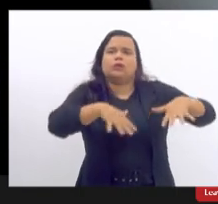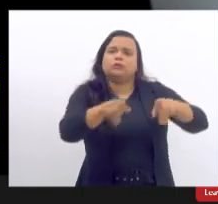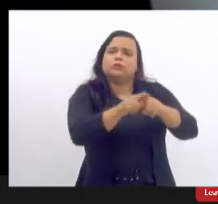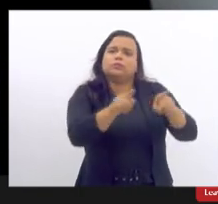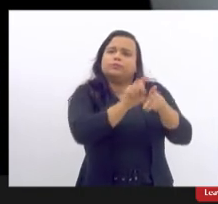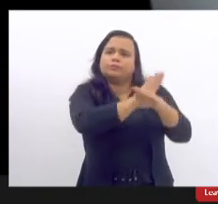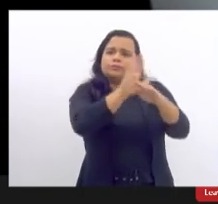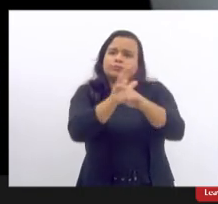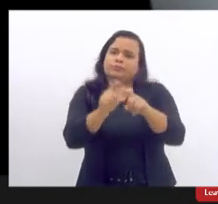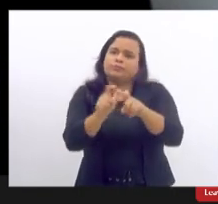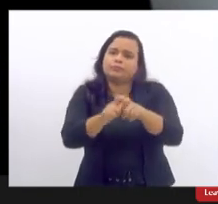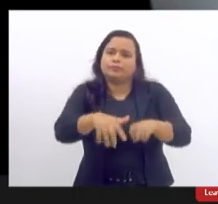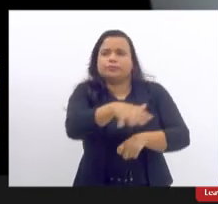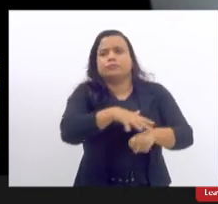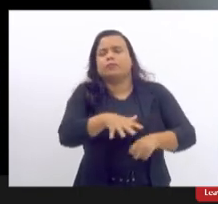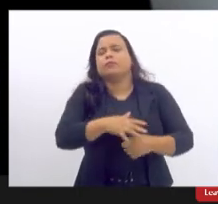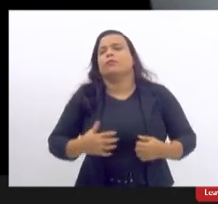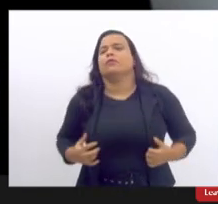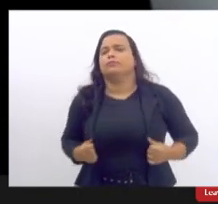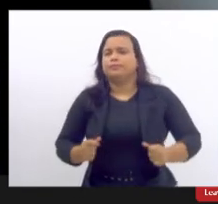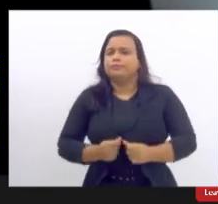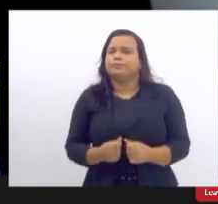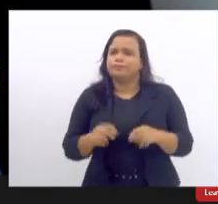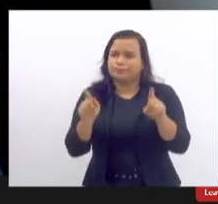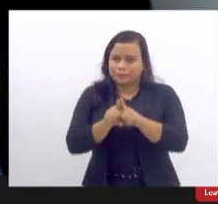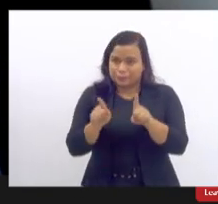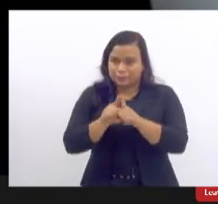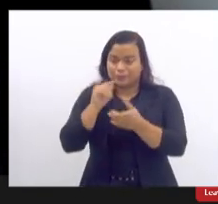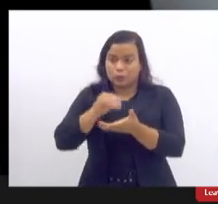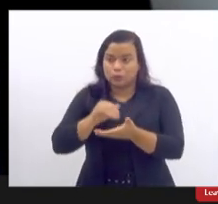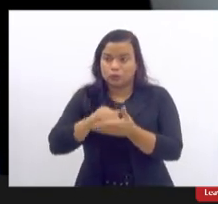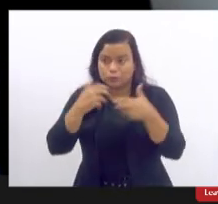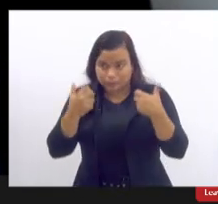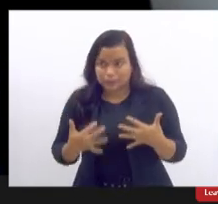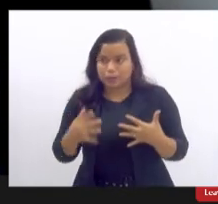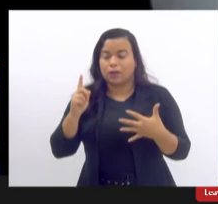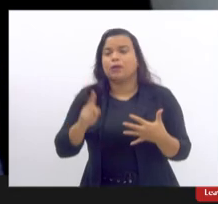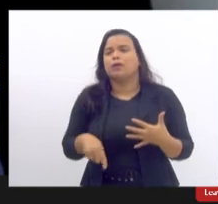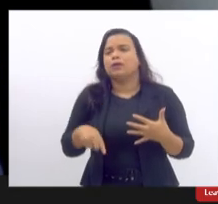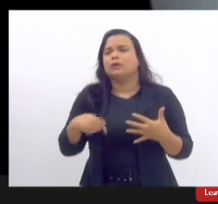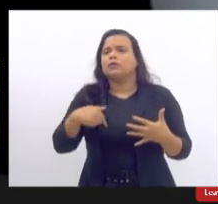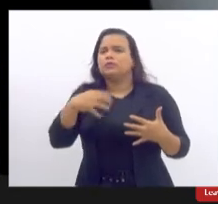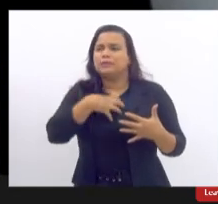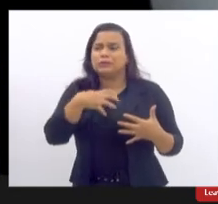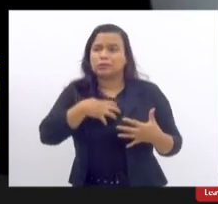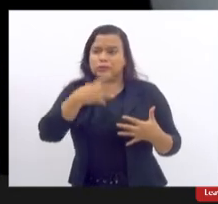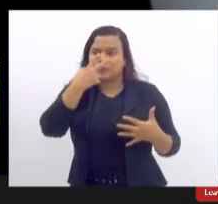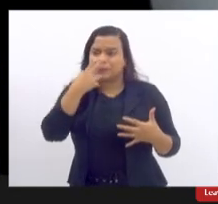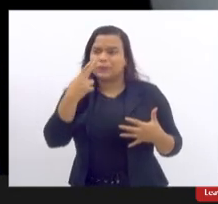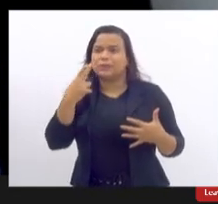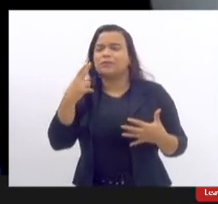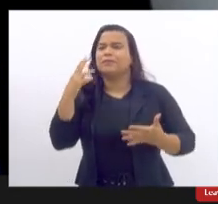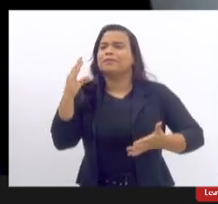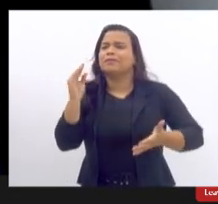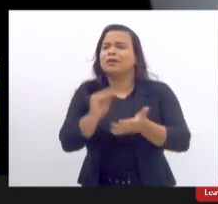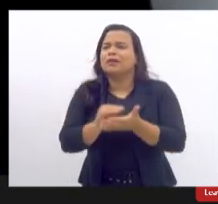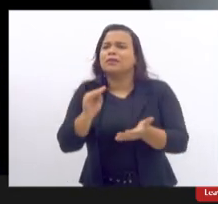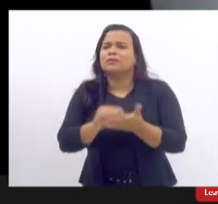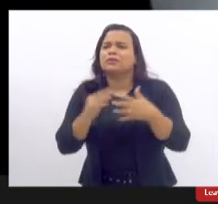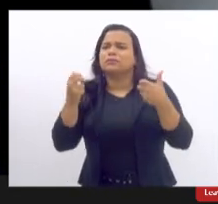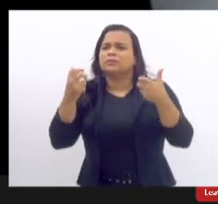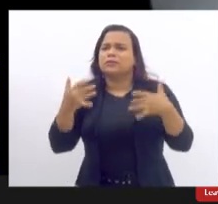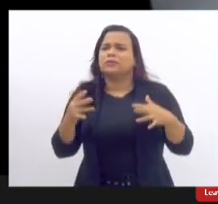áreas da medicina e só um último ponto que eu senti um pouco uma falta na